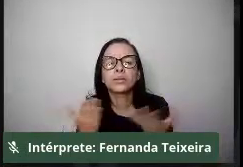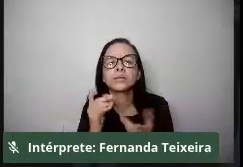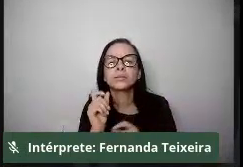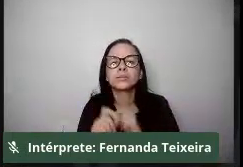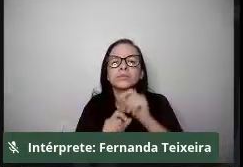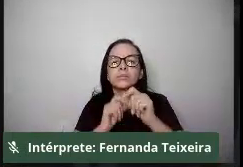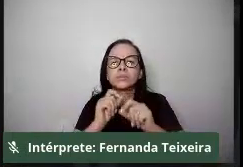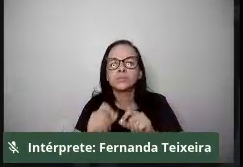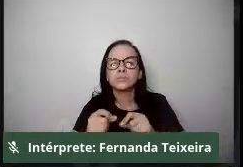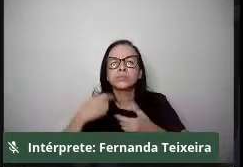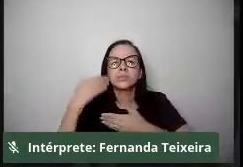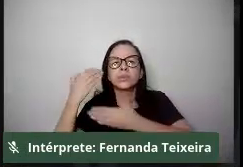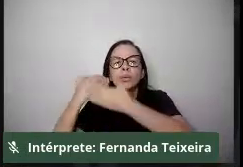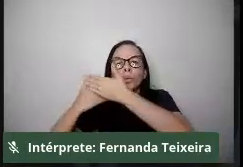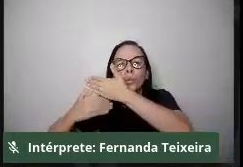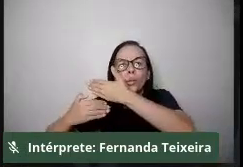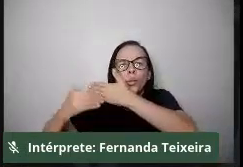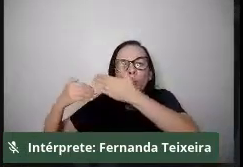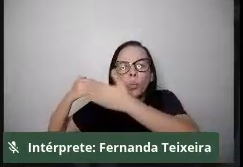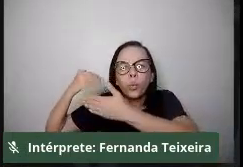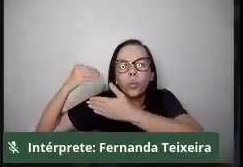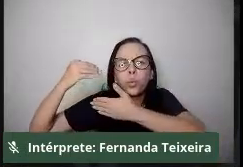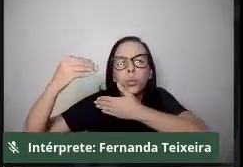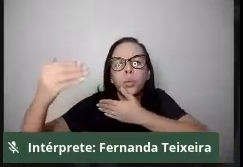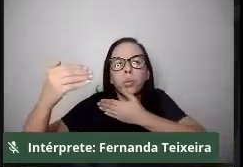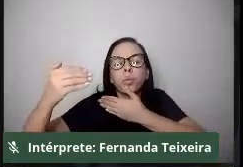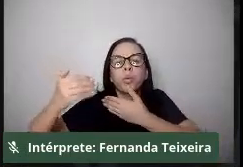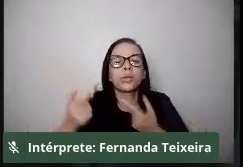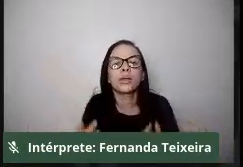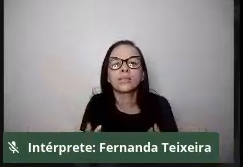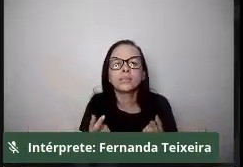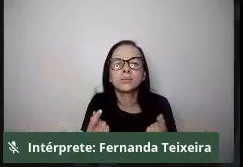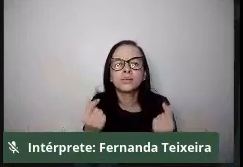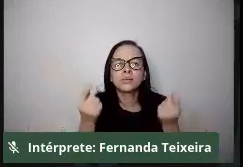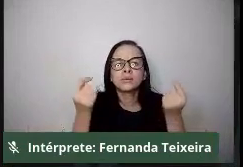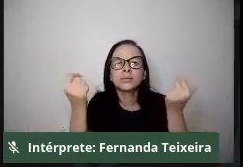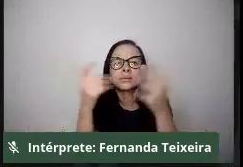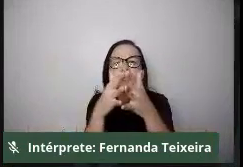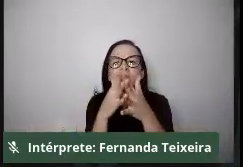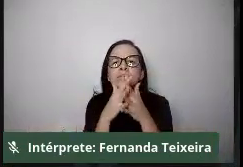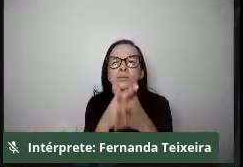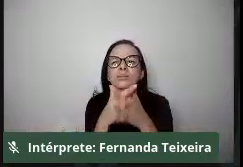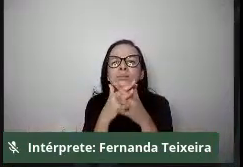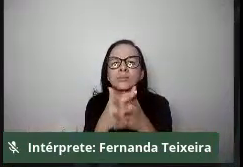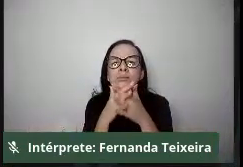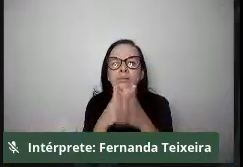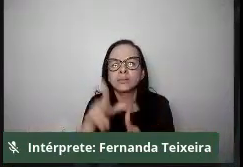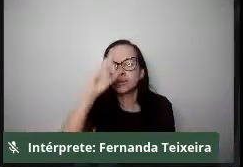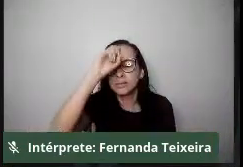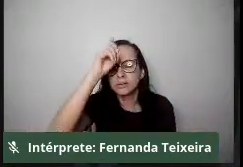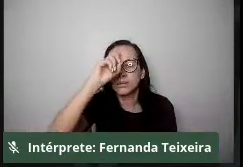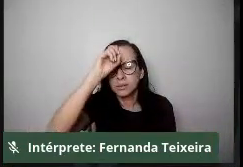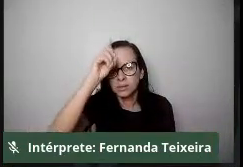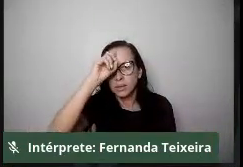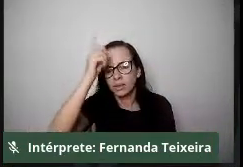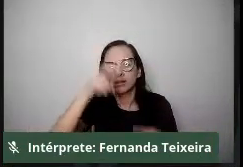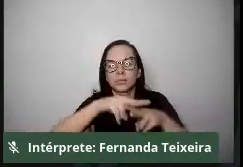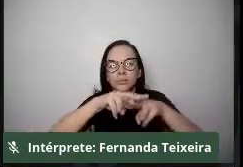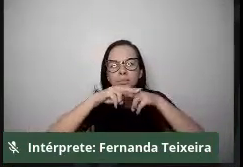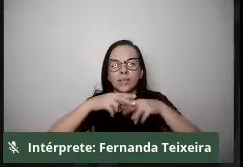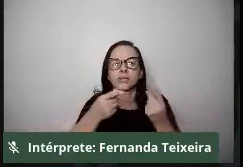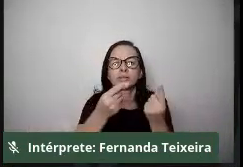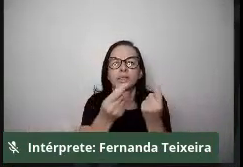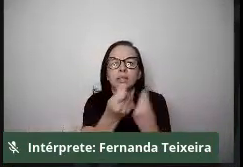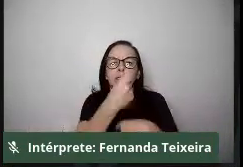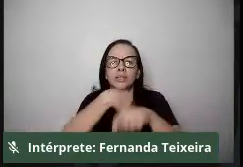avanço do capital. Você vai ter um processo de crise criada pelas próprias relações do capital, uma ampliação,